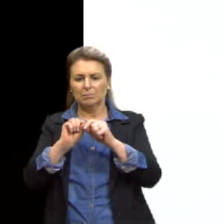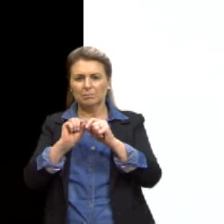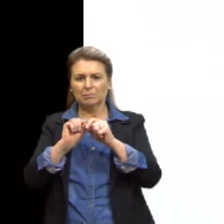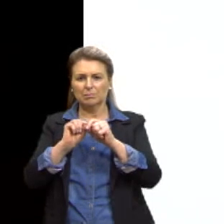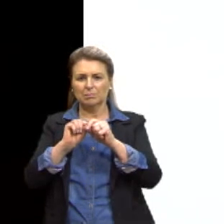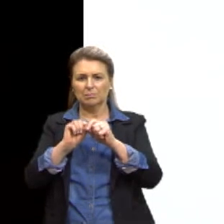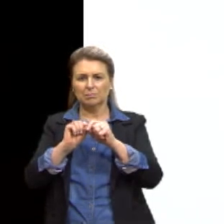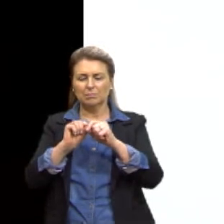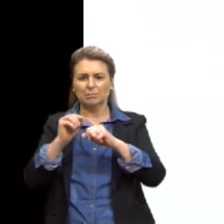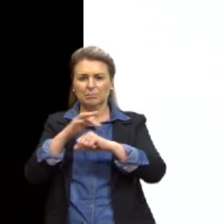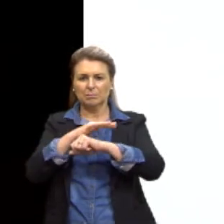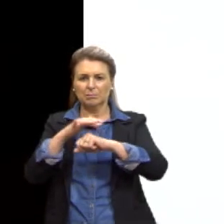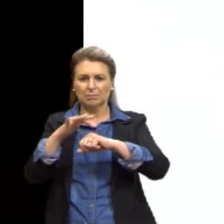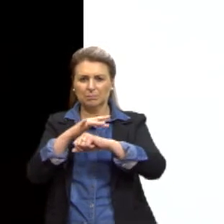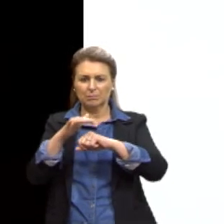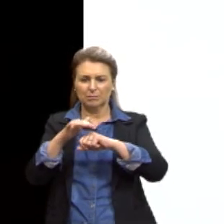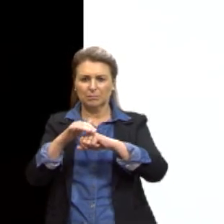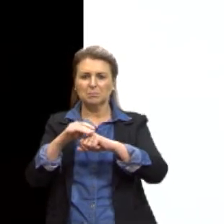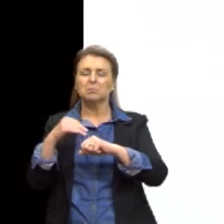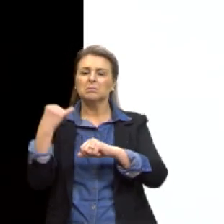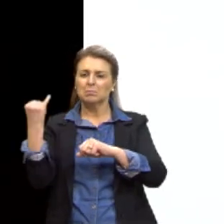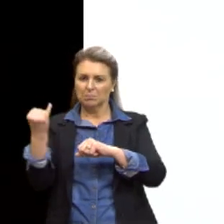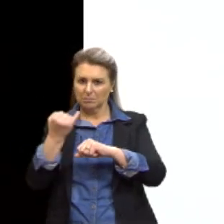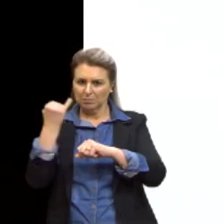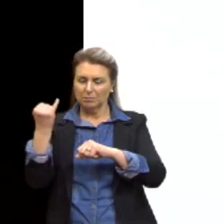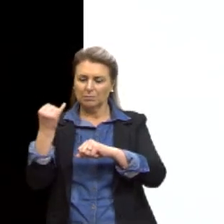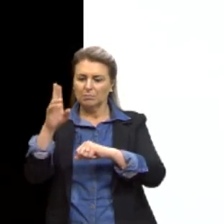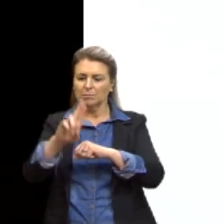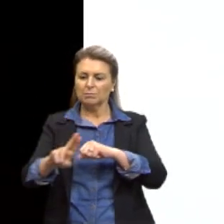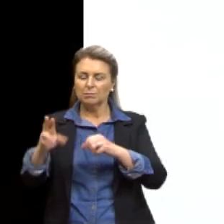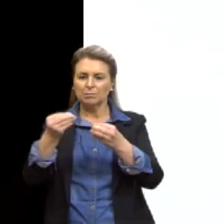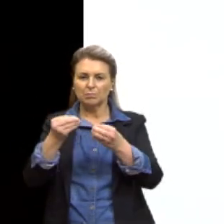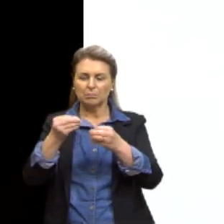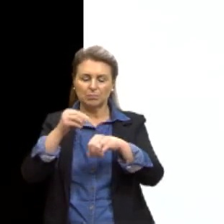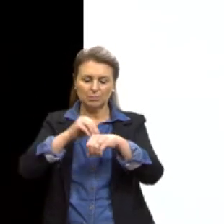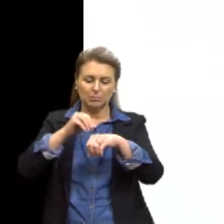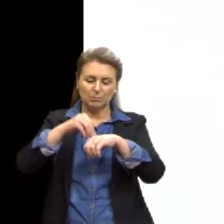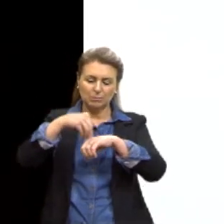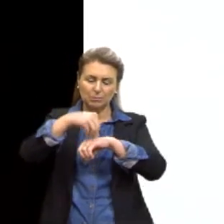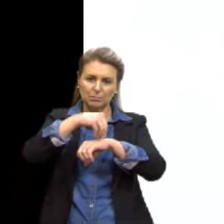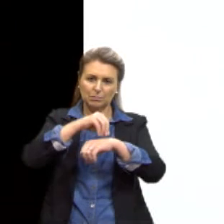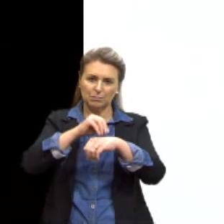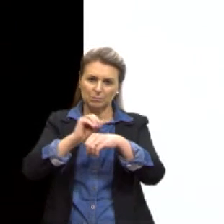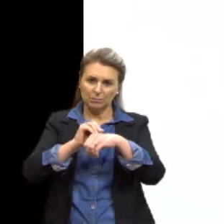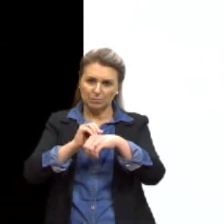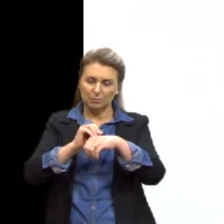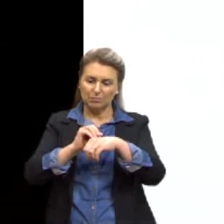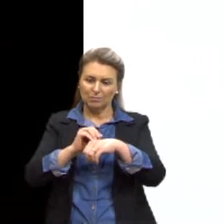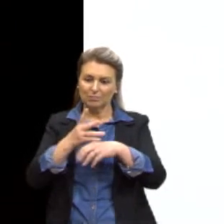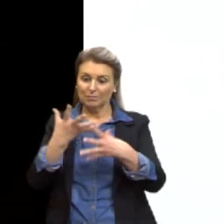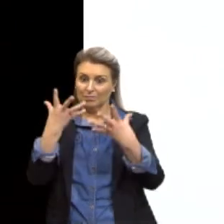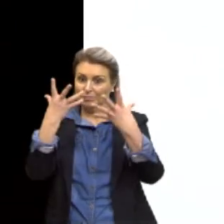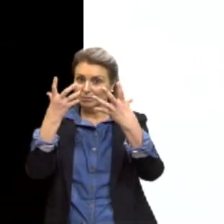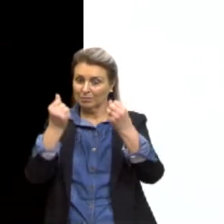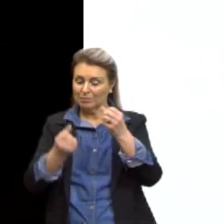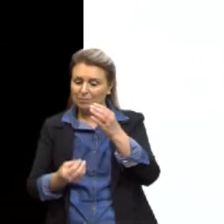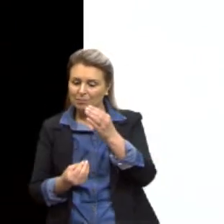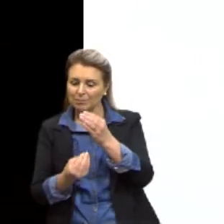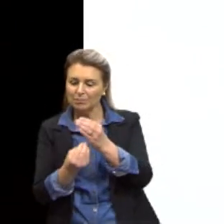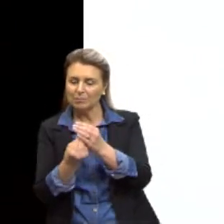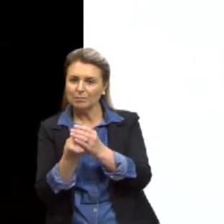Atualmente, ele é bastante usado em plantações de soja, podendo inclusive inibir a germinação